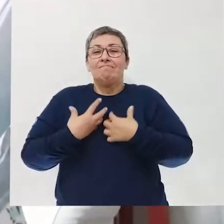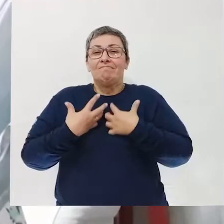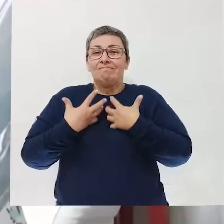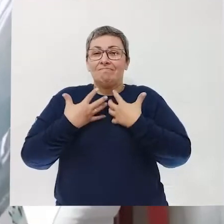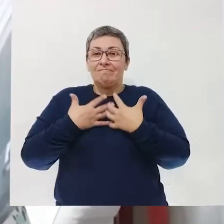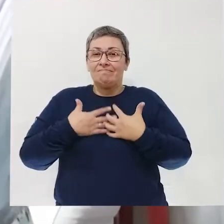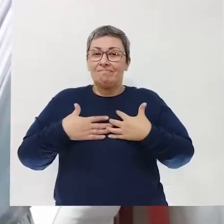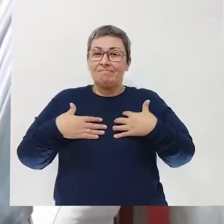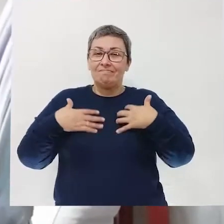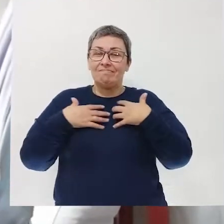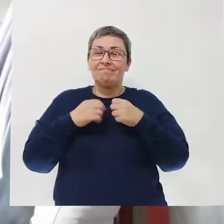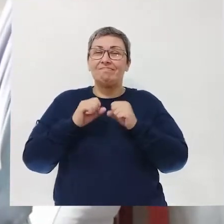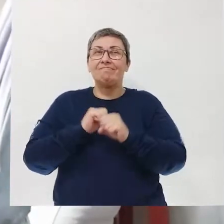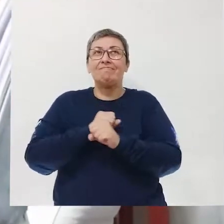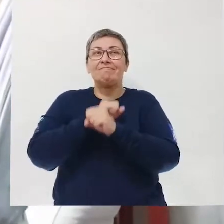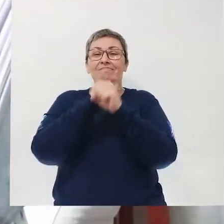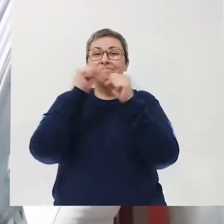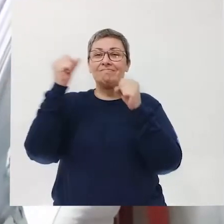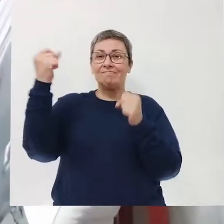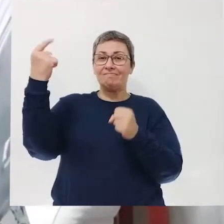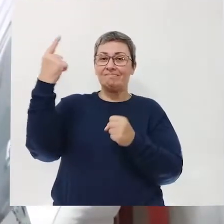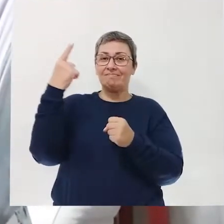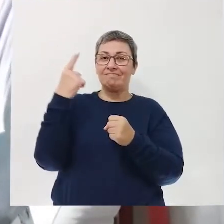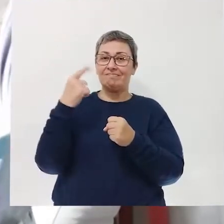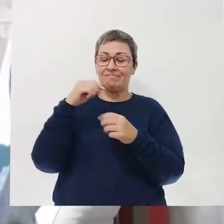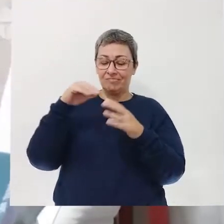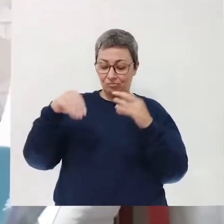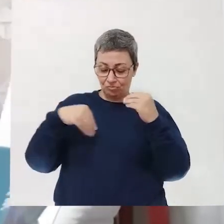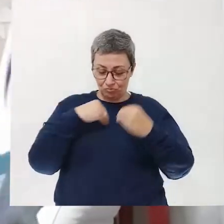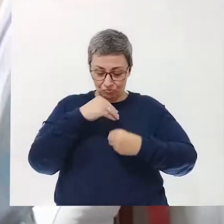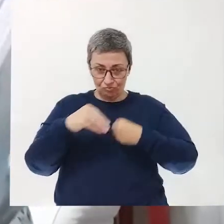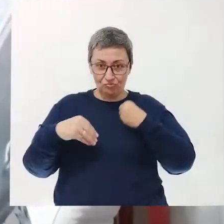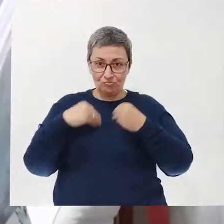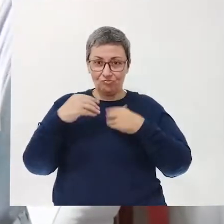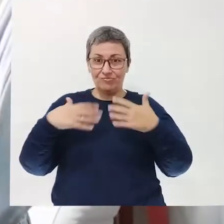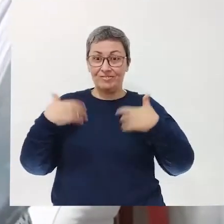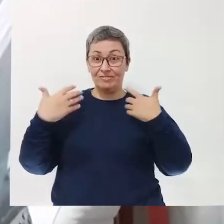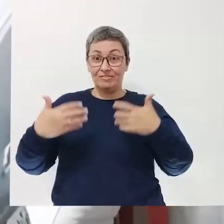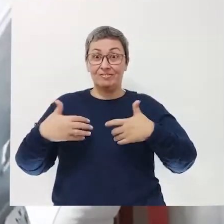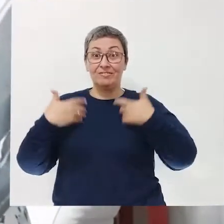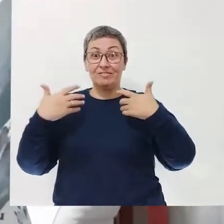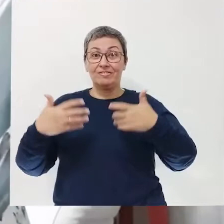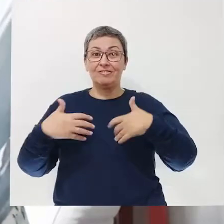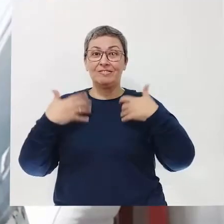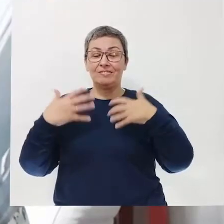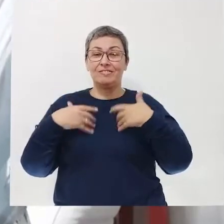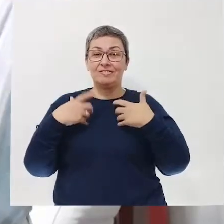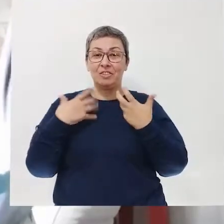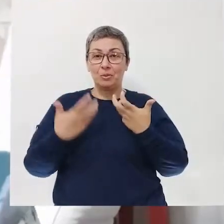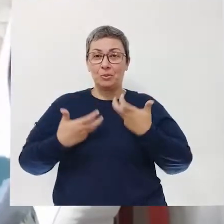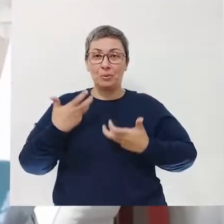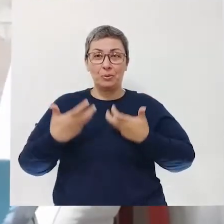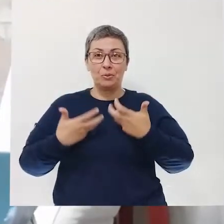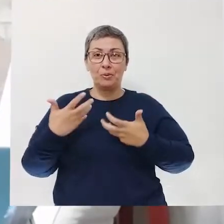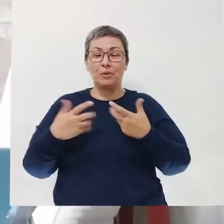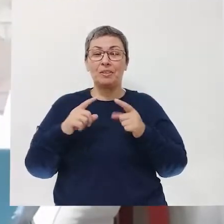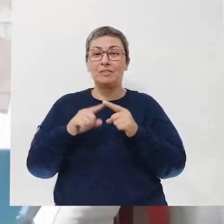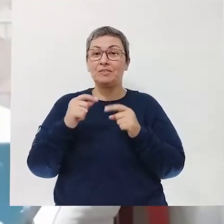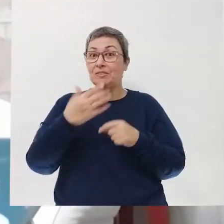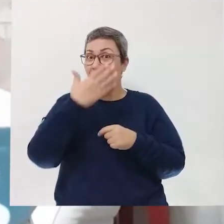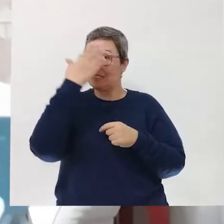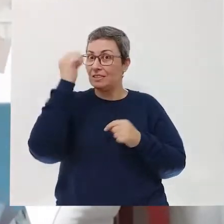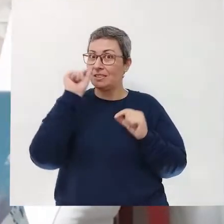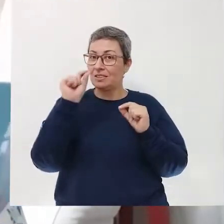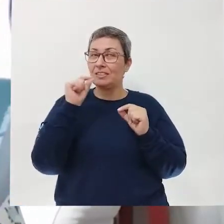fogo brando das manhãs de sol. Mexa com muito entusiasmo. Ao ferver, não esqueça de